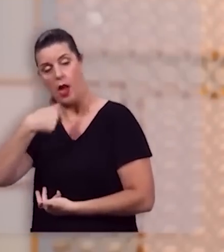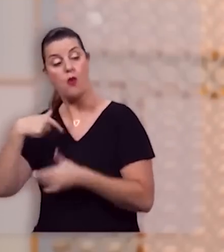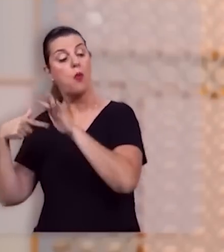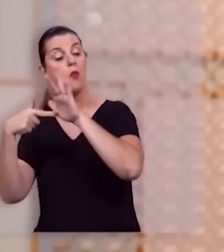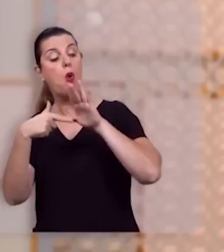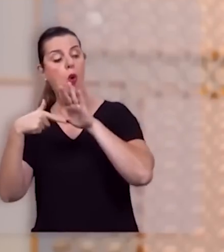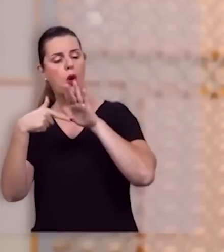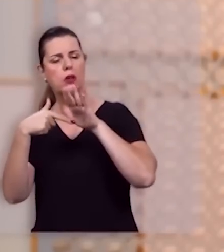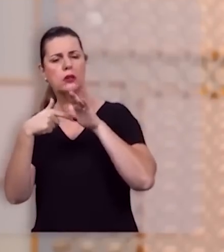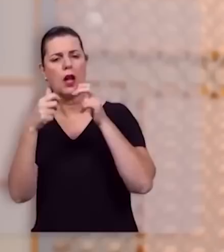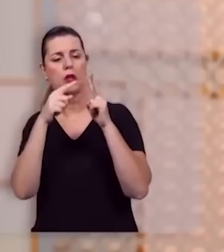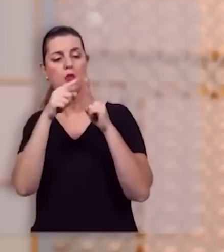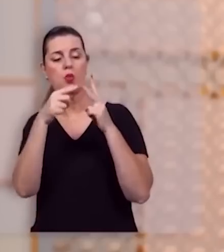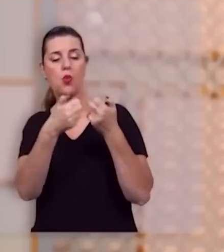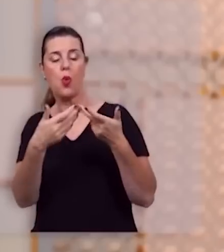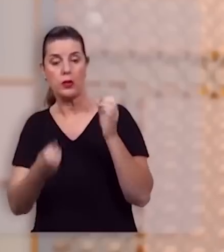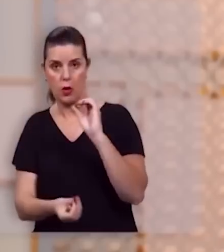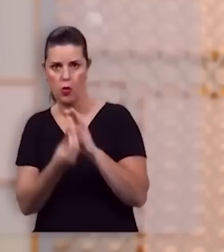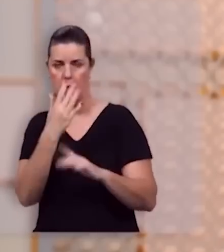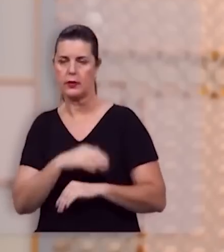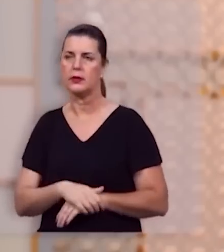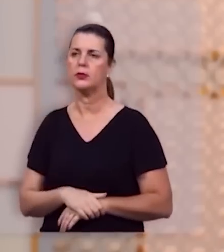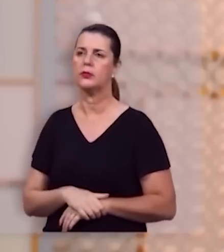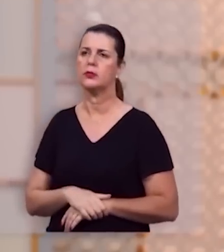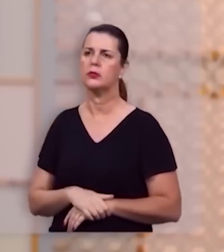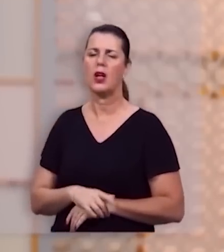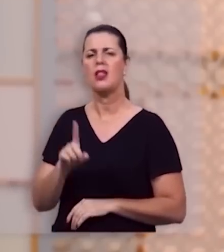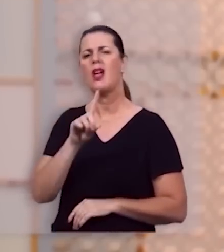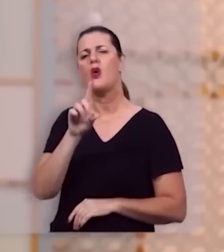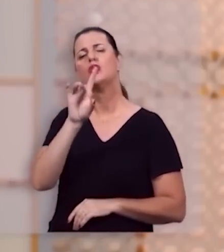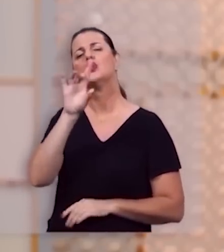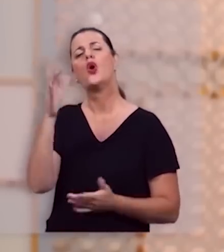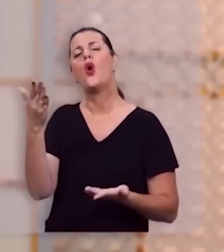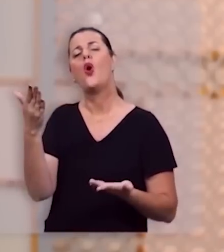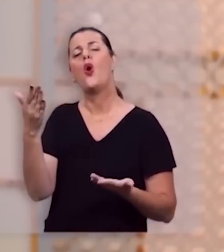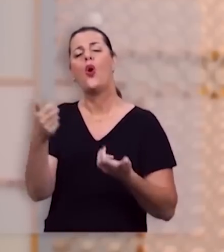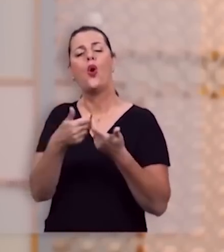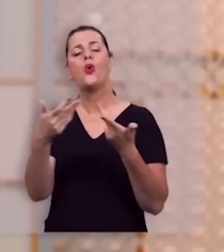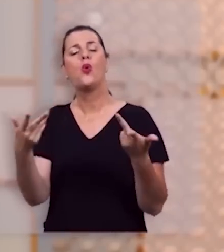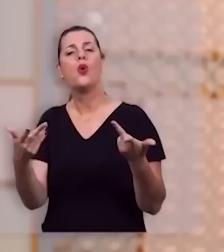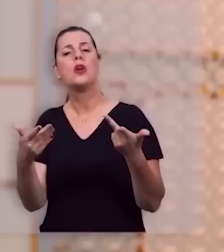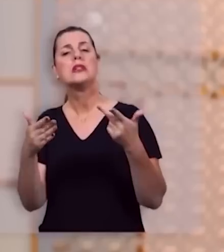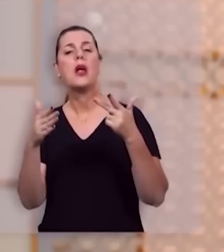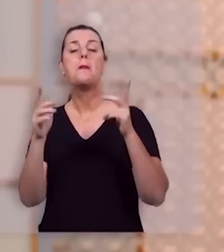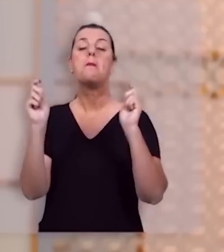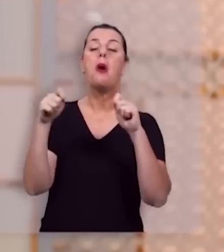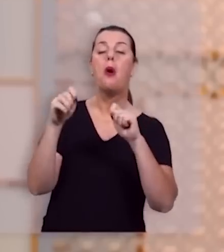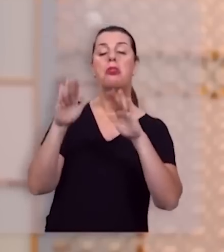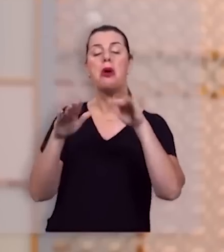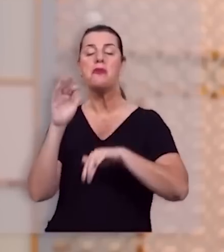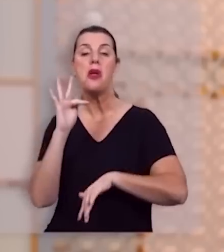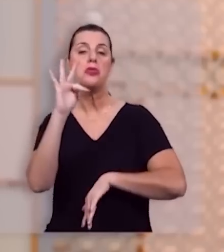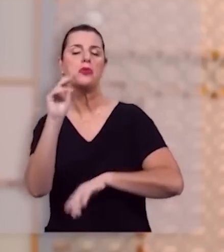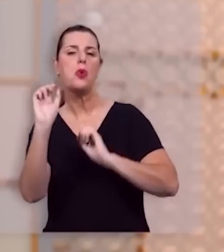mostrarei não as coisas que talvez aconteçam, não as coisas que podem acontecer,